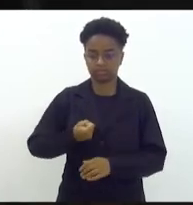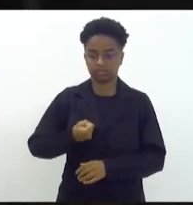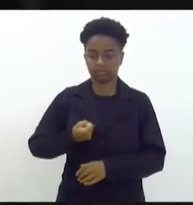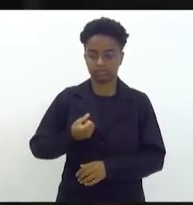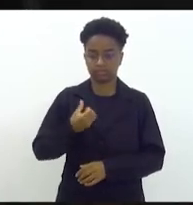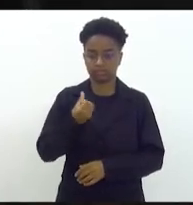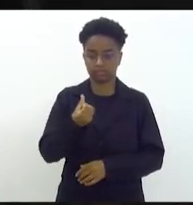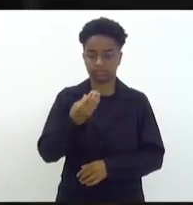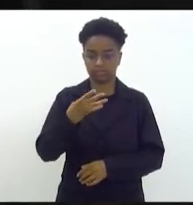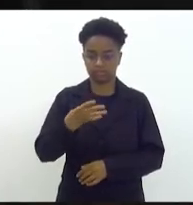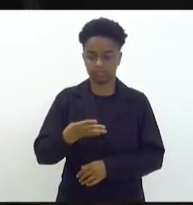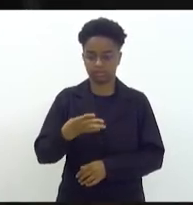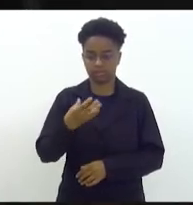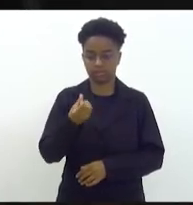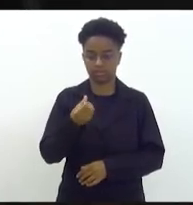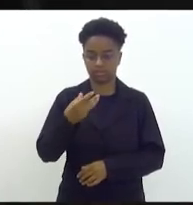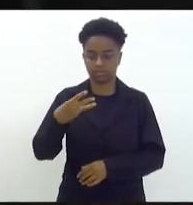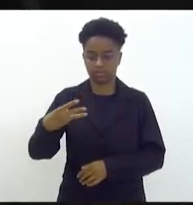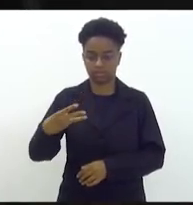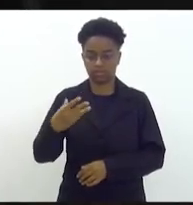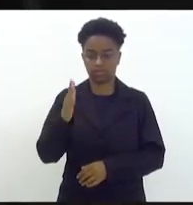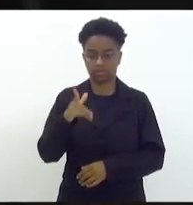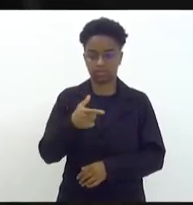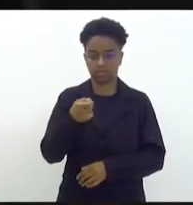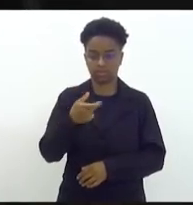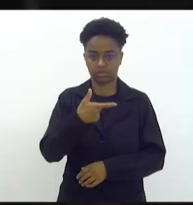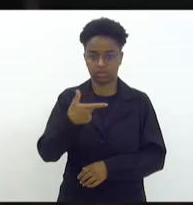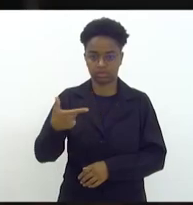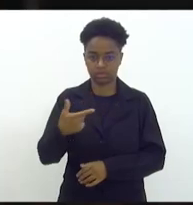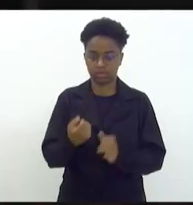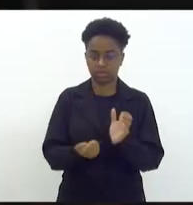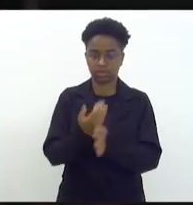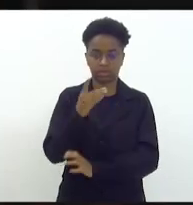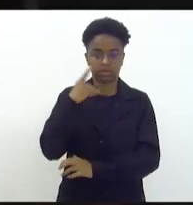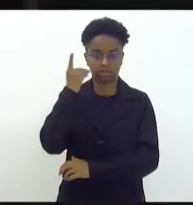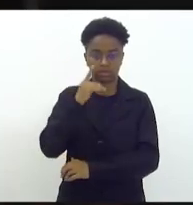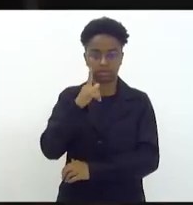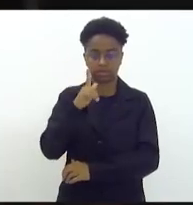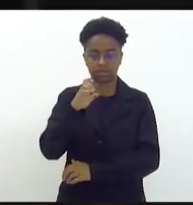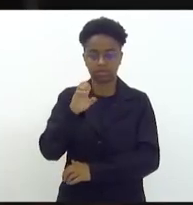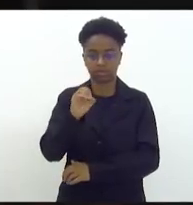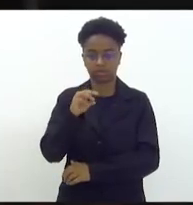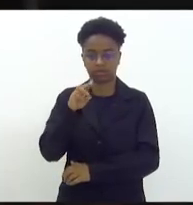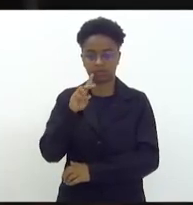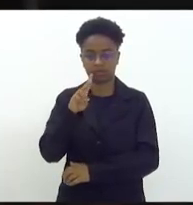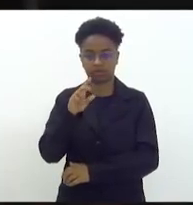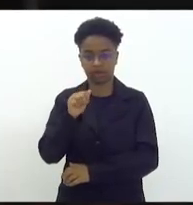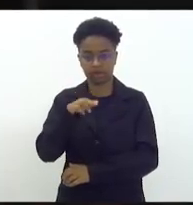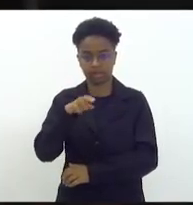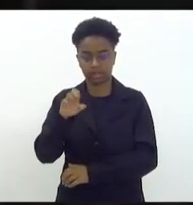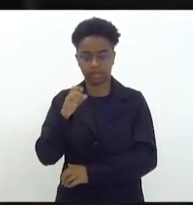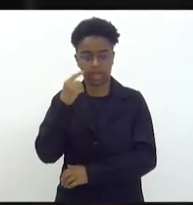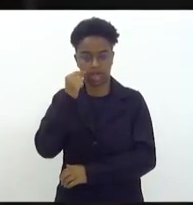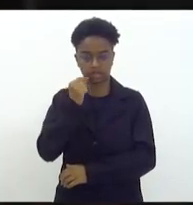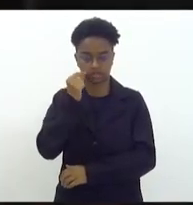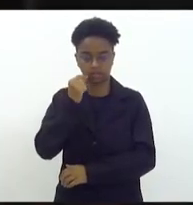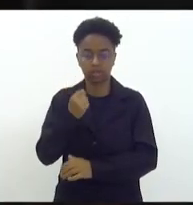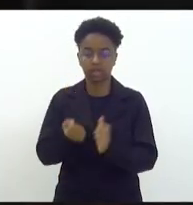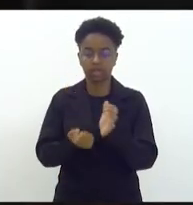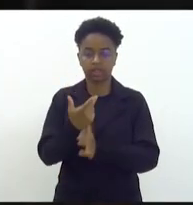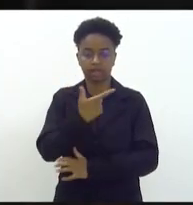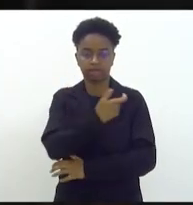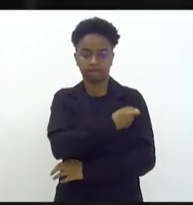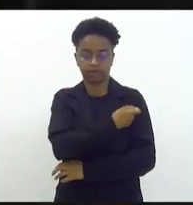.463, de 2022, de autoria do deputado Giovanni Ratinho, que institui a vacinação,